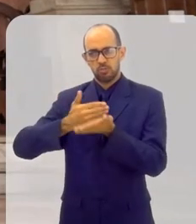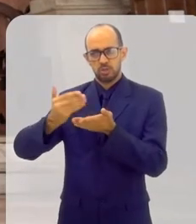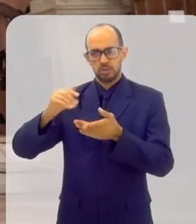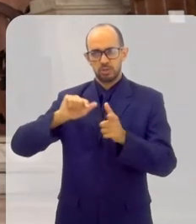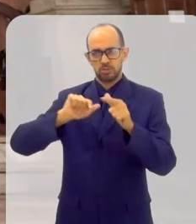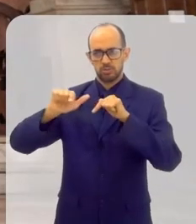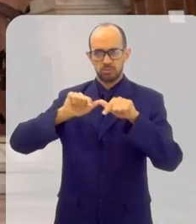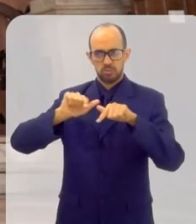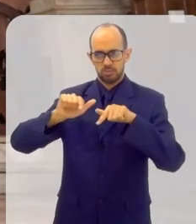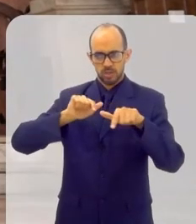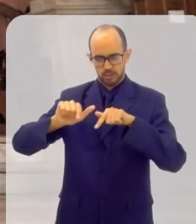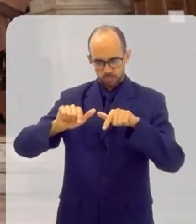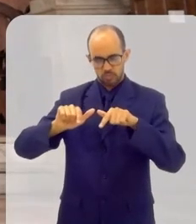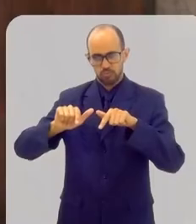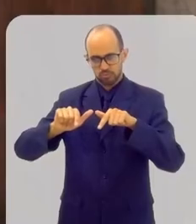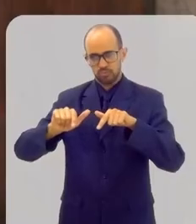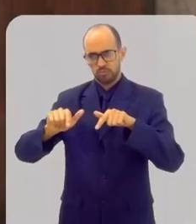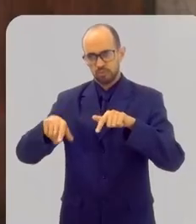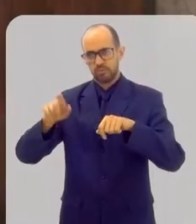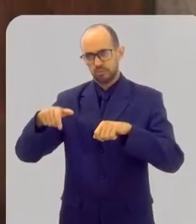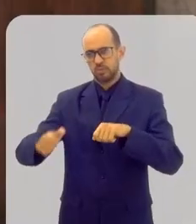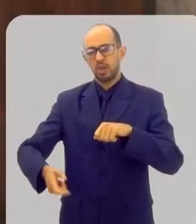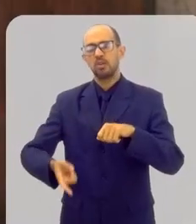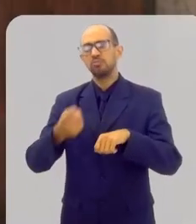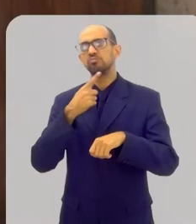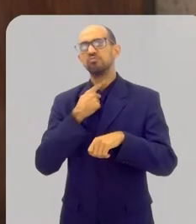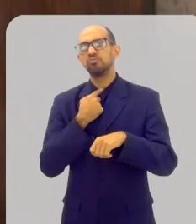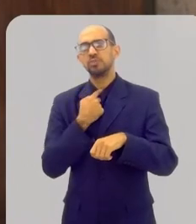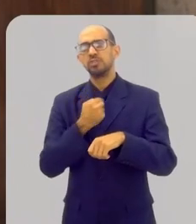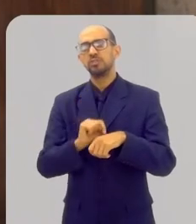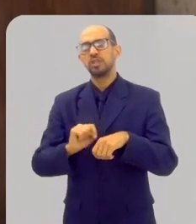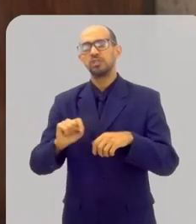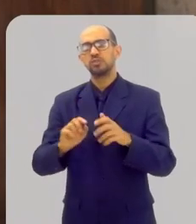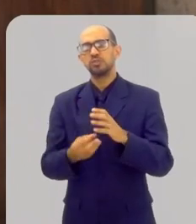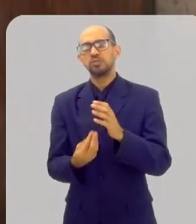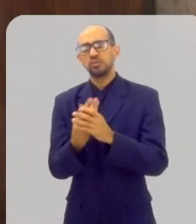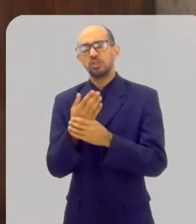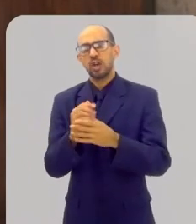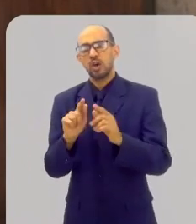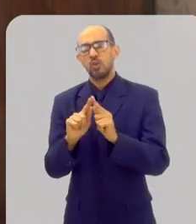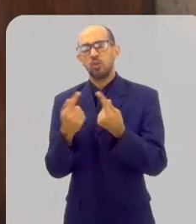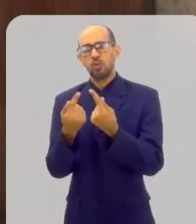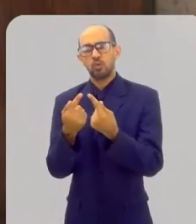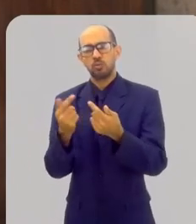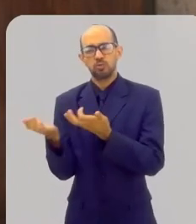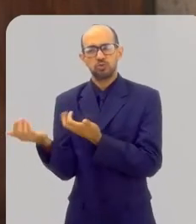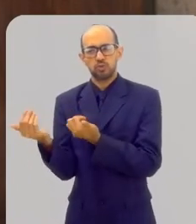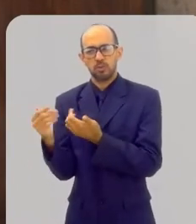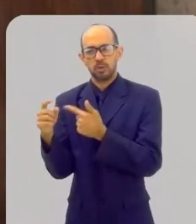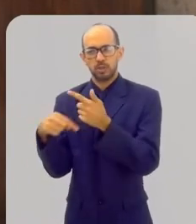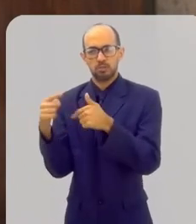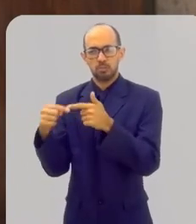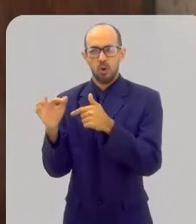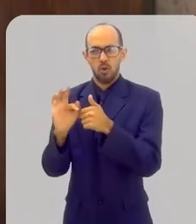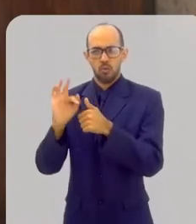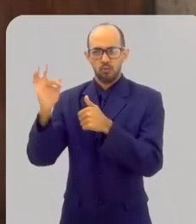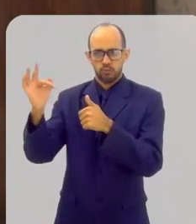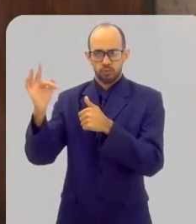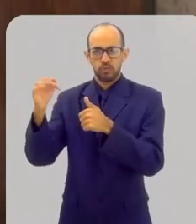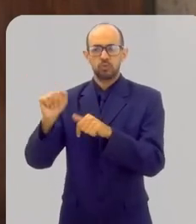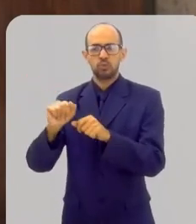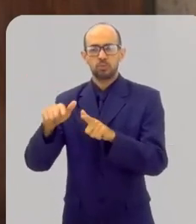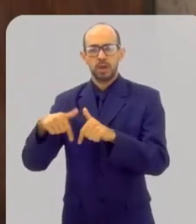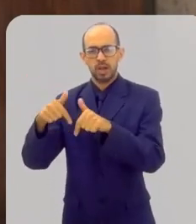Aos pouquinhos, está começando agora o trabalho e é um desejo mesmo de agregar um grupo de jovens. Também para depois, no futuro,